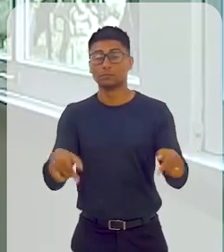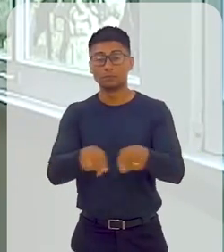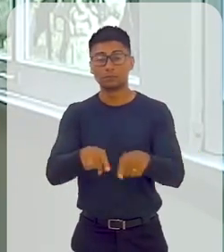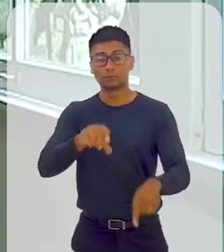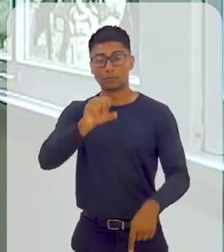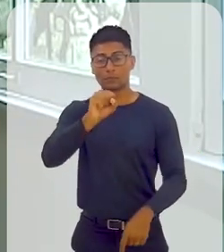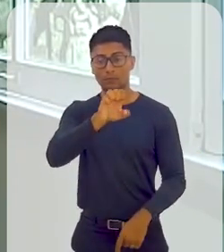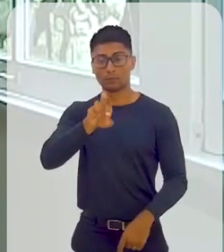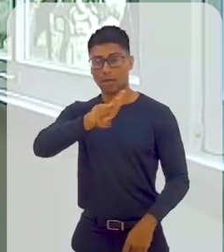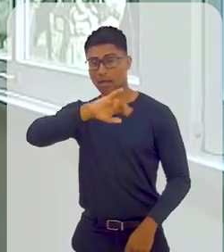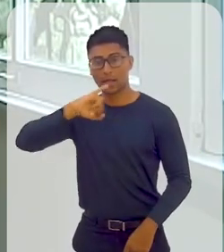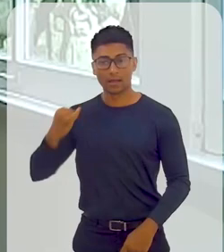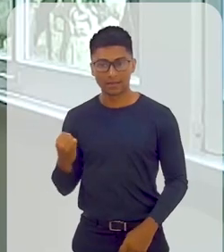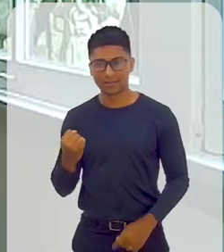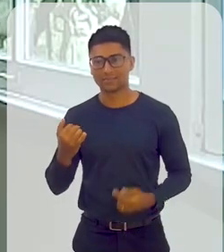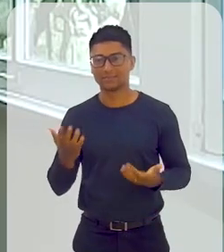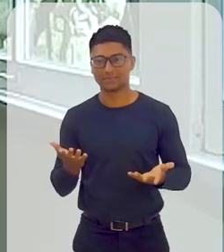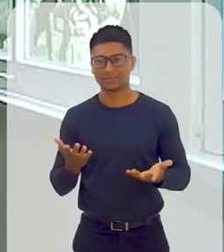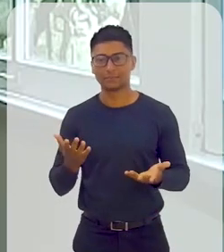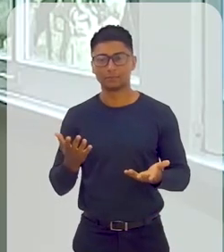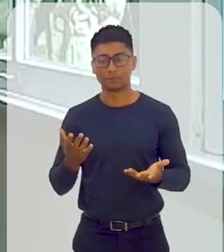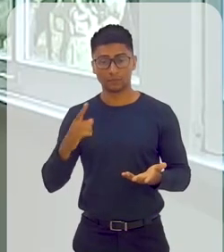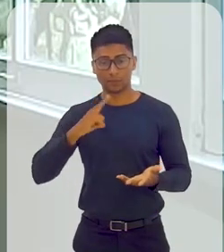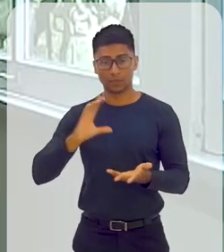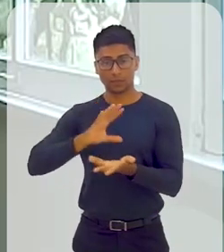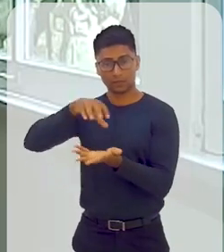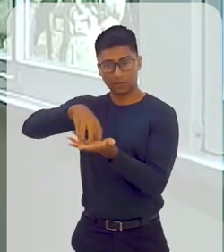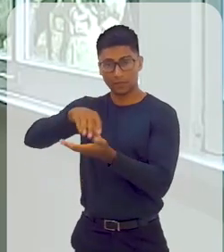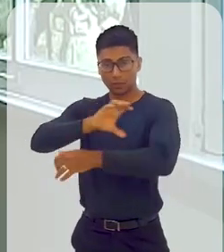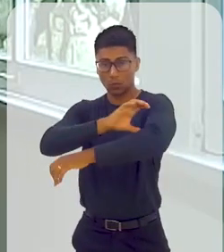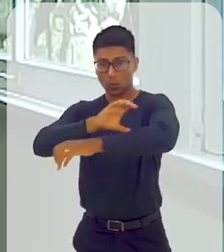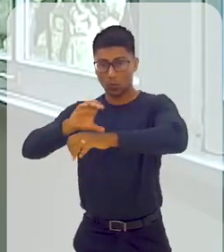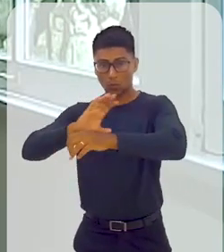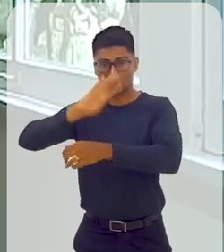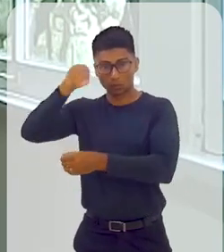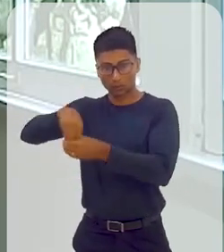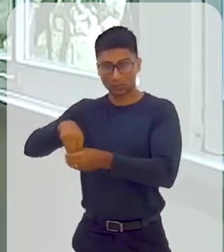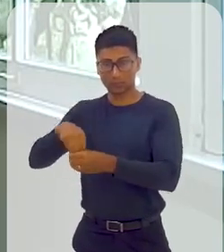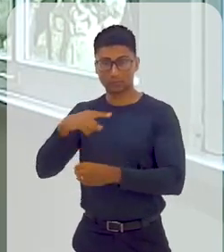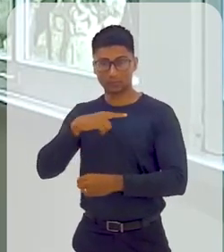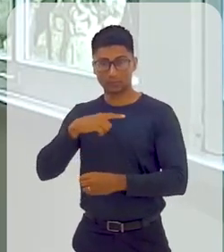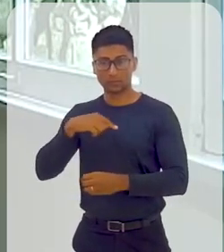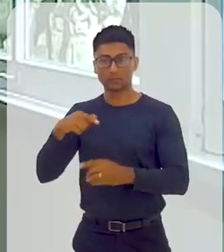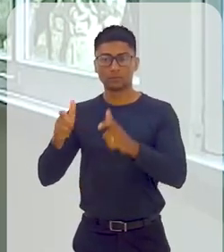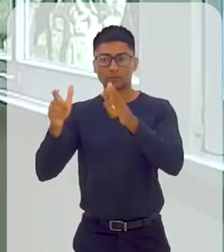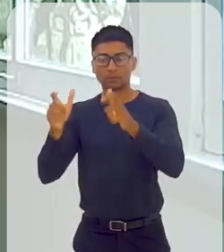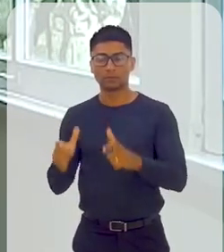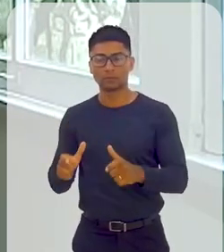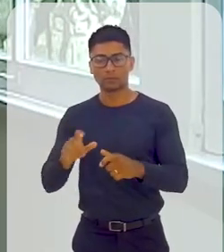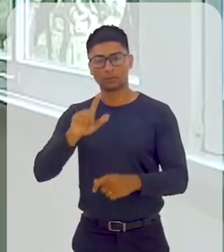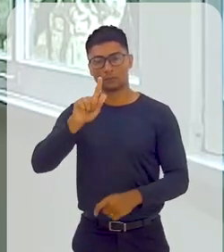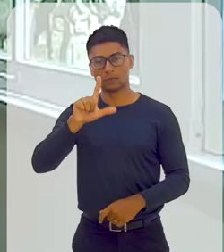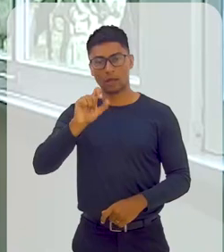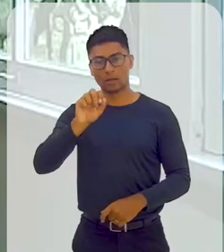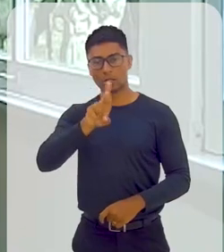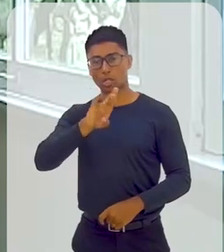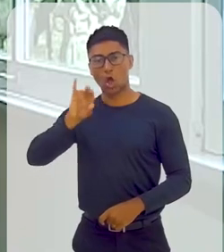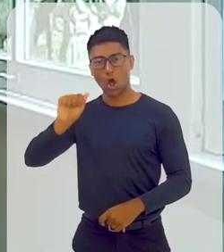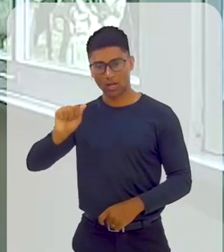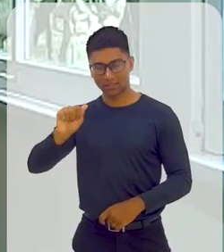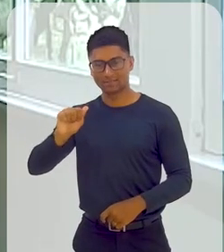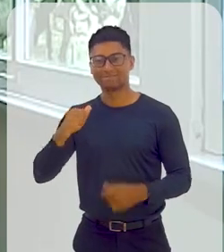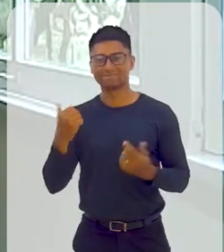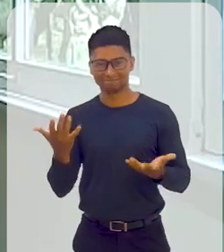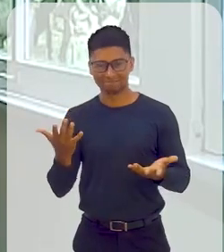E a CAERJ, nós temos isso documentado, porque nós temos um centro cultural, nós ficamos localizados na Gória,